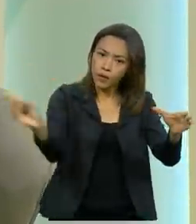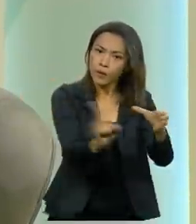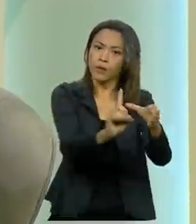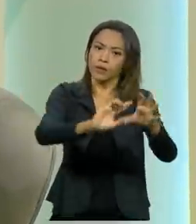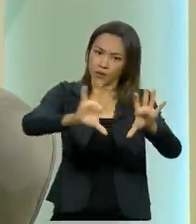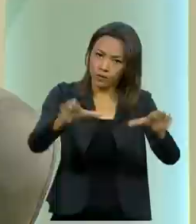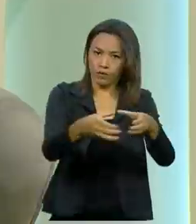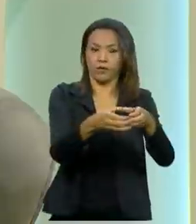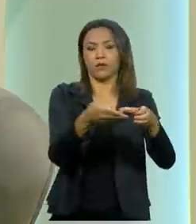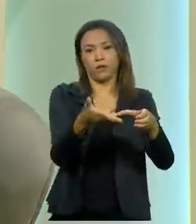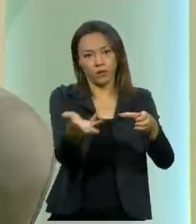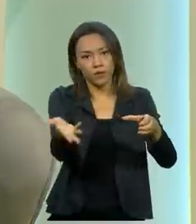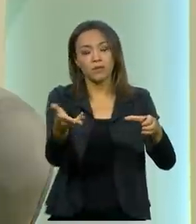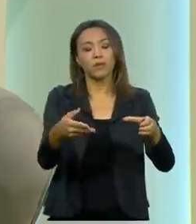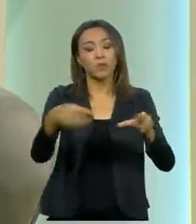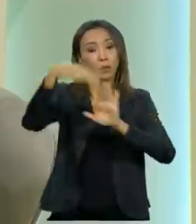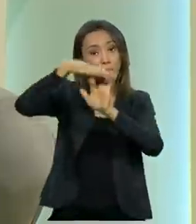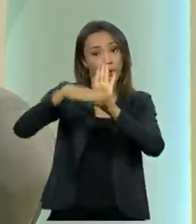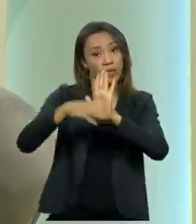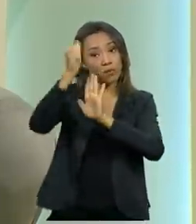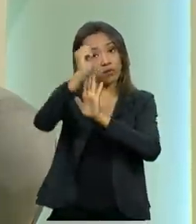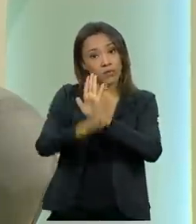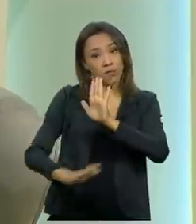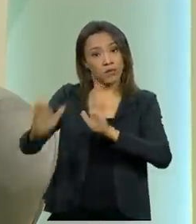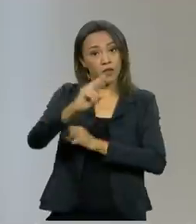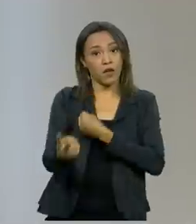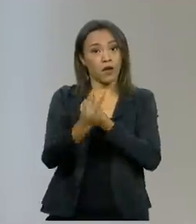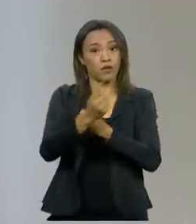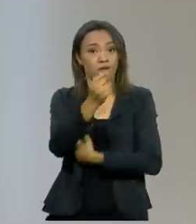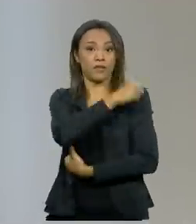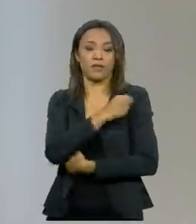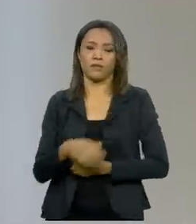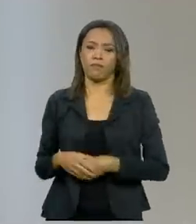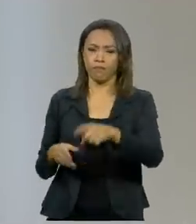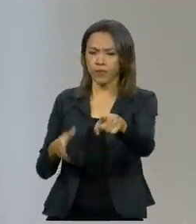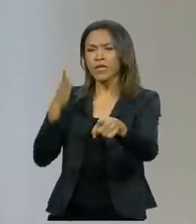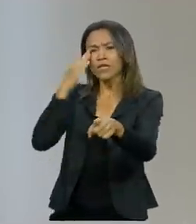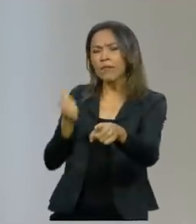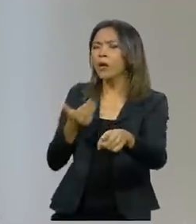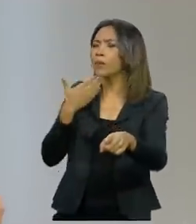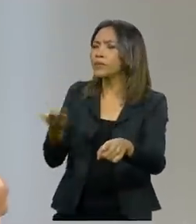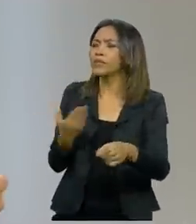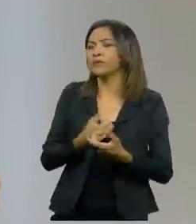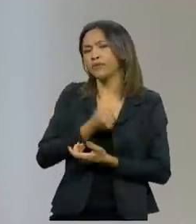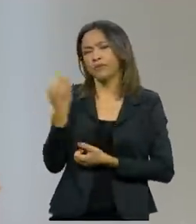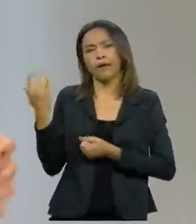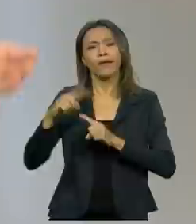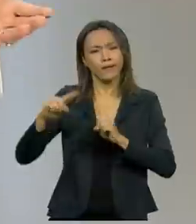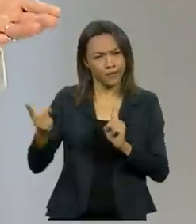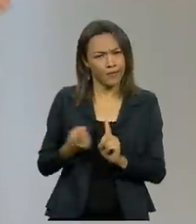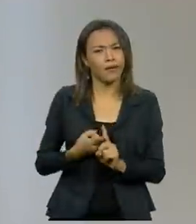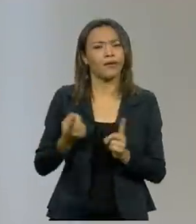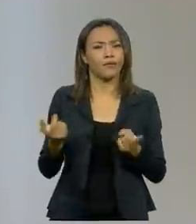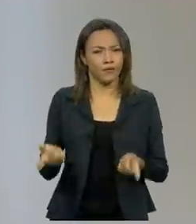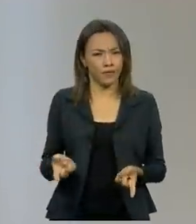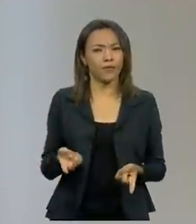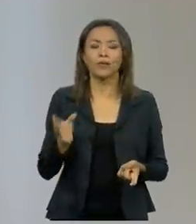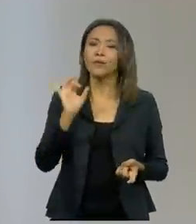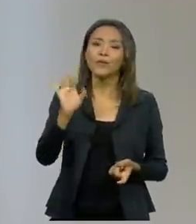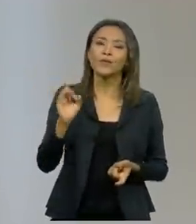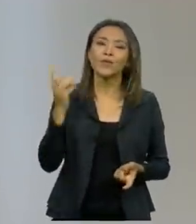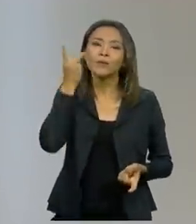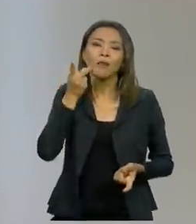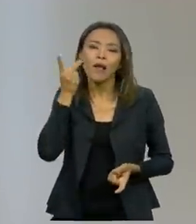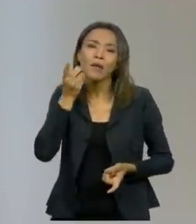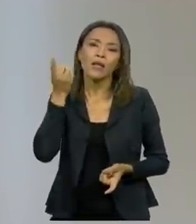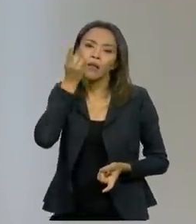especial no Programa Nacional de Imunização. Ministro, e a gente sabe que é um pedido de muitas grávidas, inclusive, né? Não só dos parlamentares,